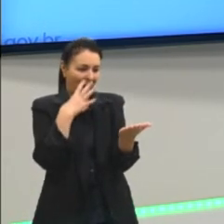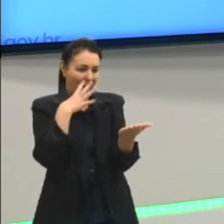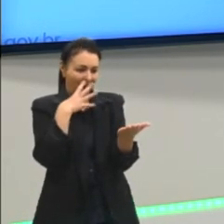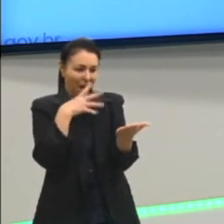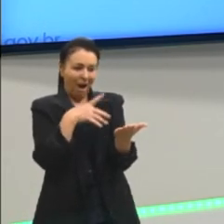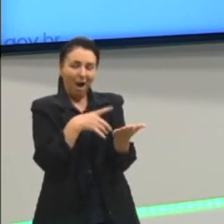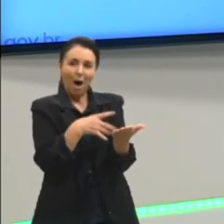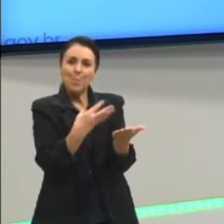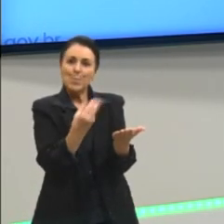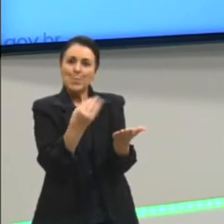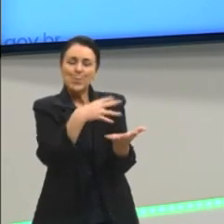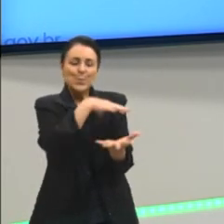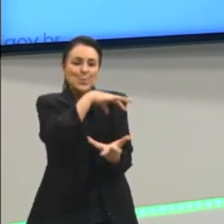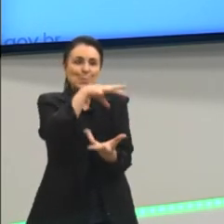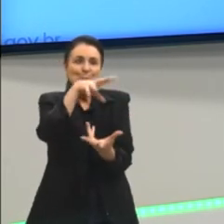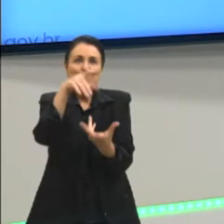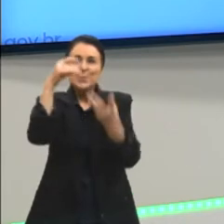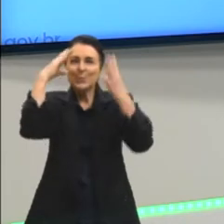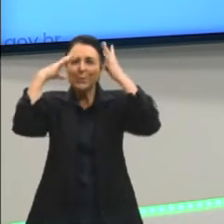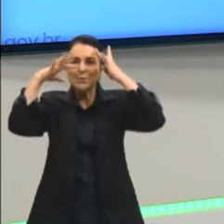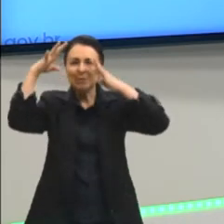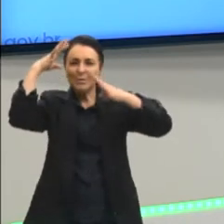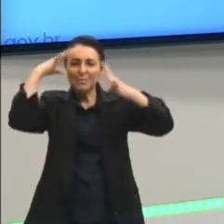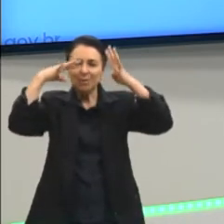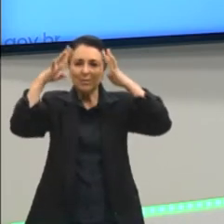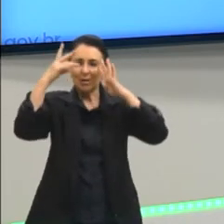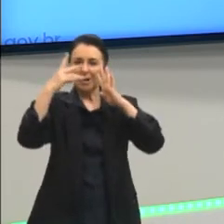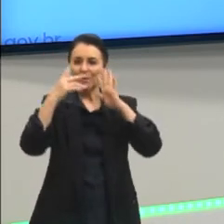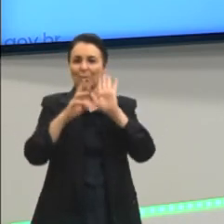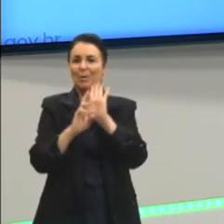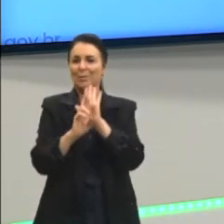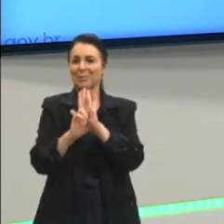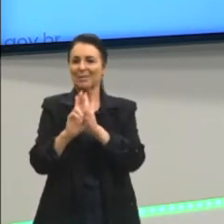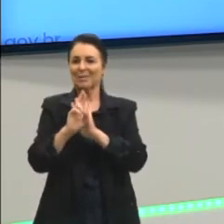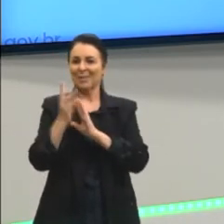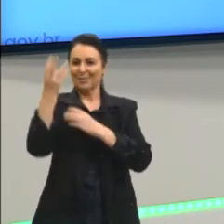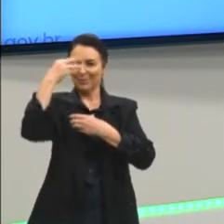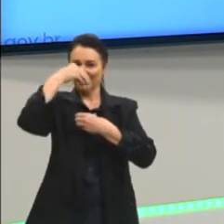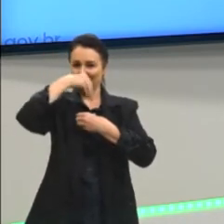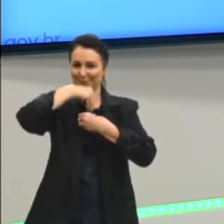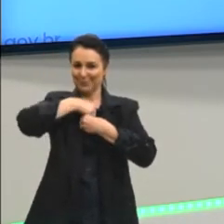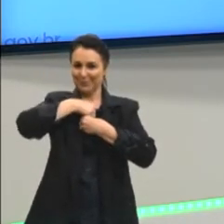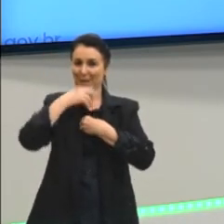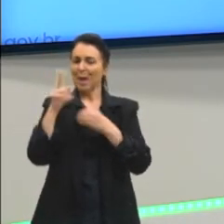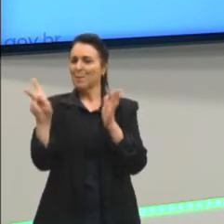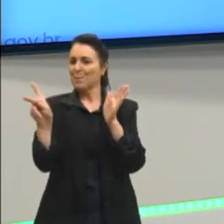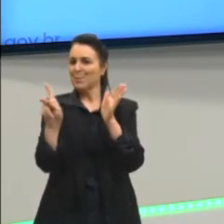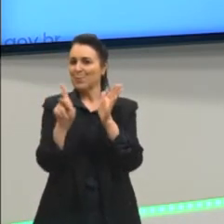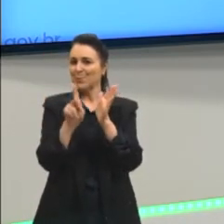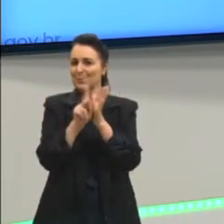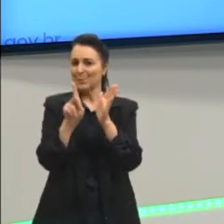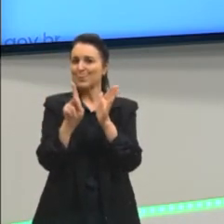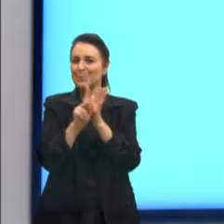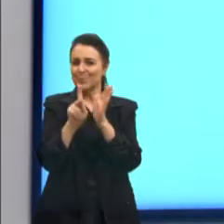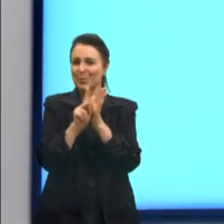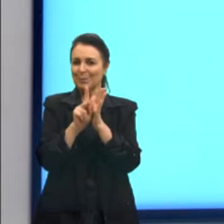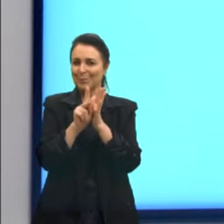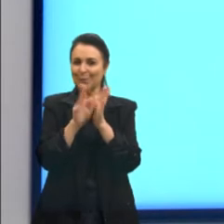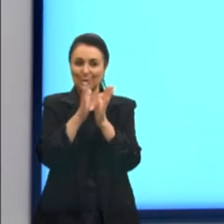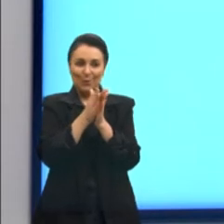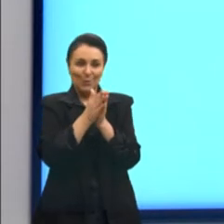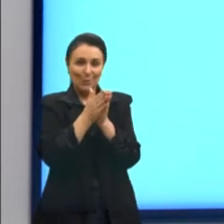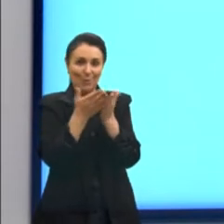um mundo que surge e se mostra para a gente. E esse mundo pode se passar tanto lá num